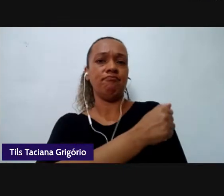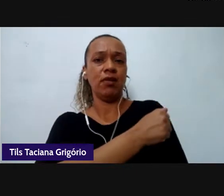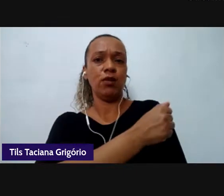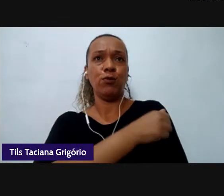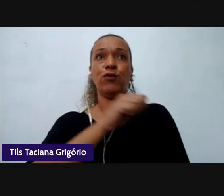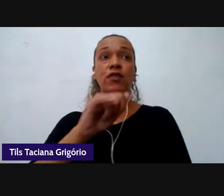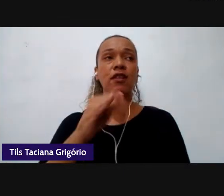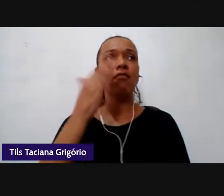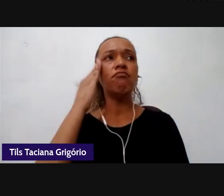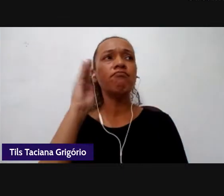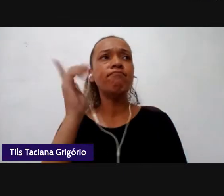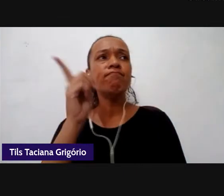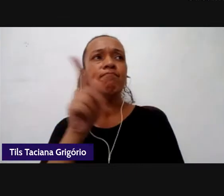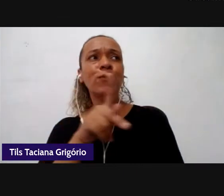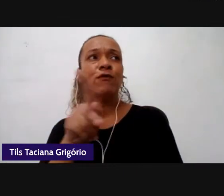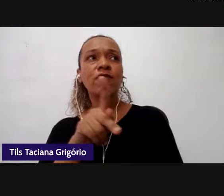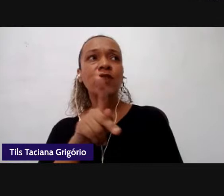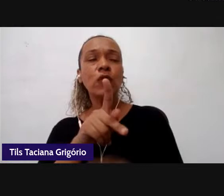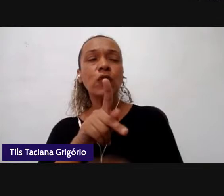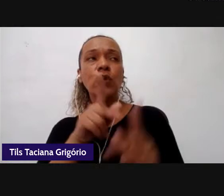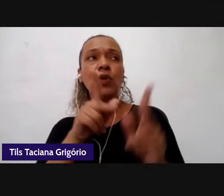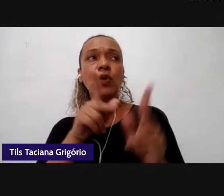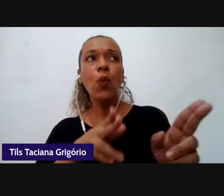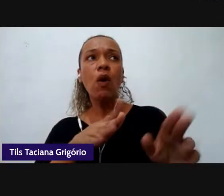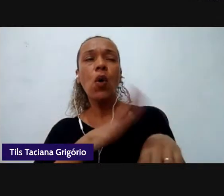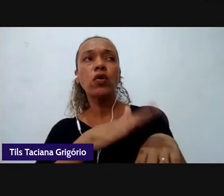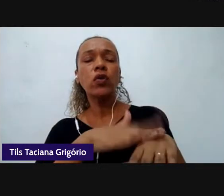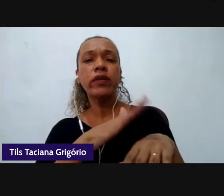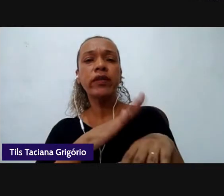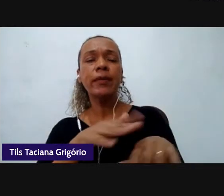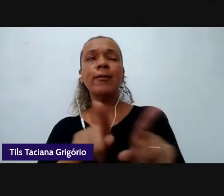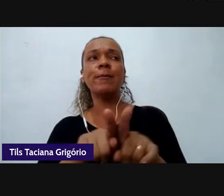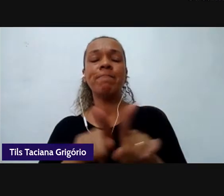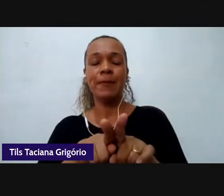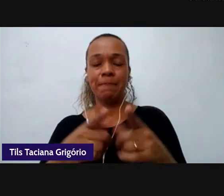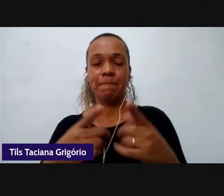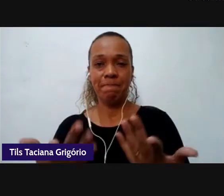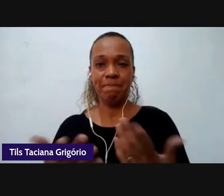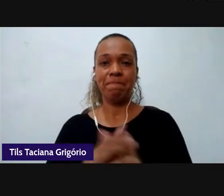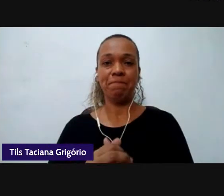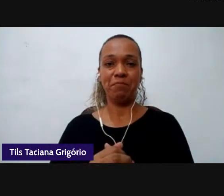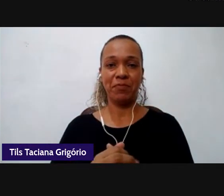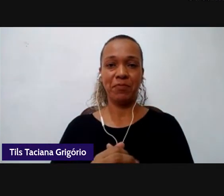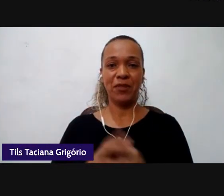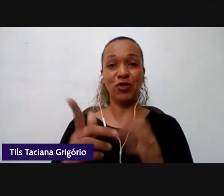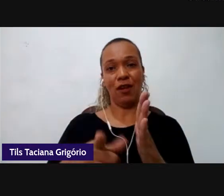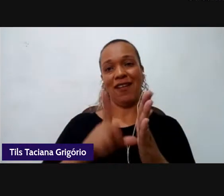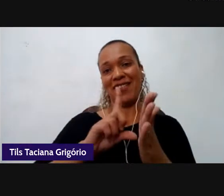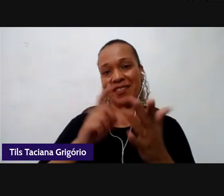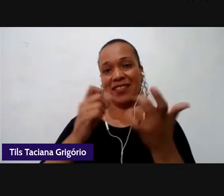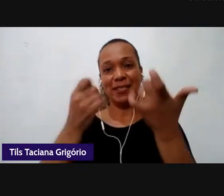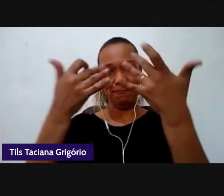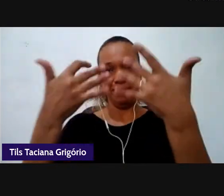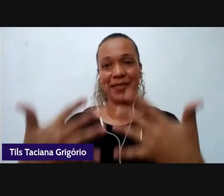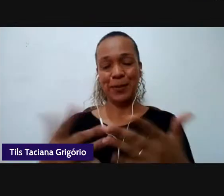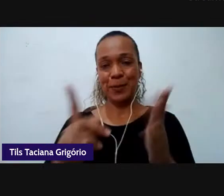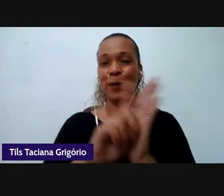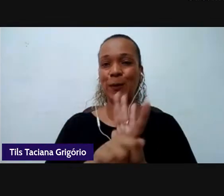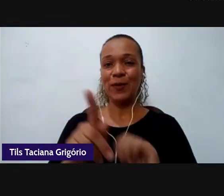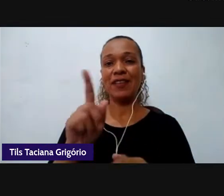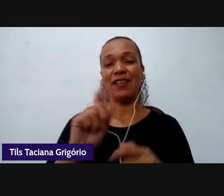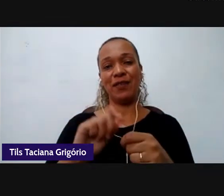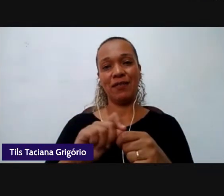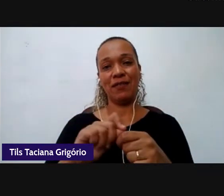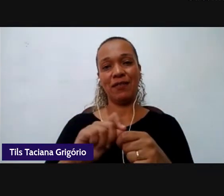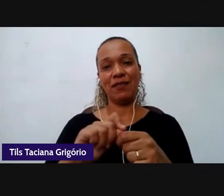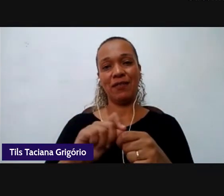com essa mesma autonomia com esse mesmo protagonismo aí eu já adiantando a pergunta que ia fazer a Cirlei né eu acho